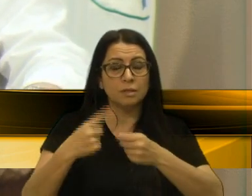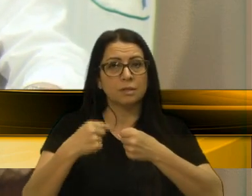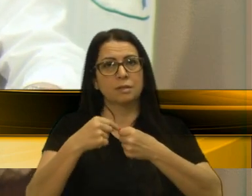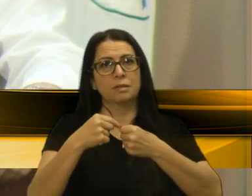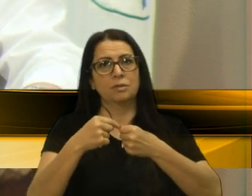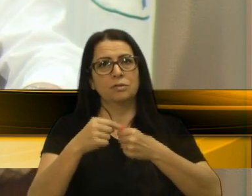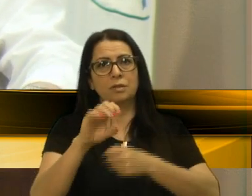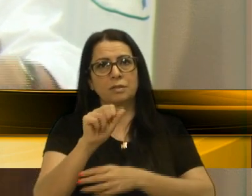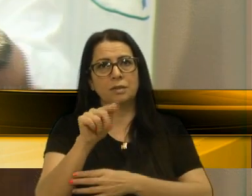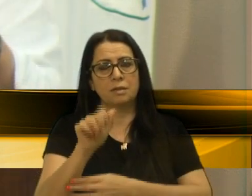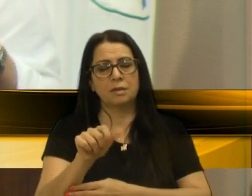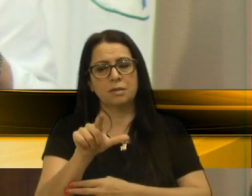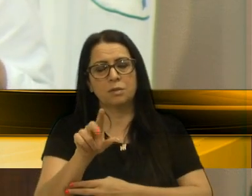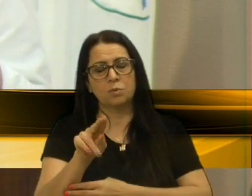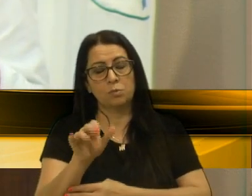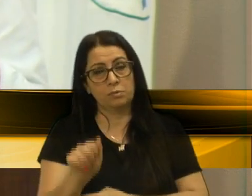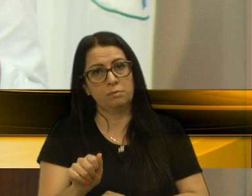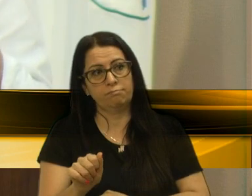de Santa Lúcia do Piaí.